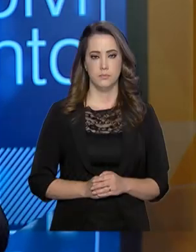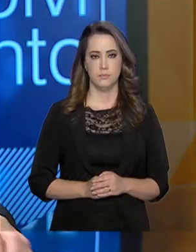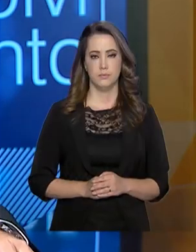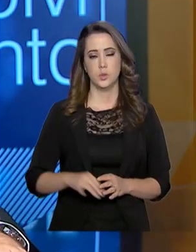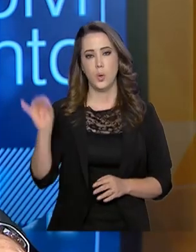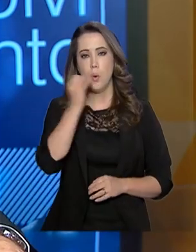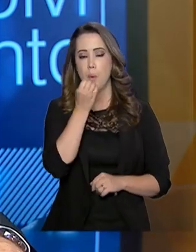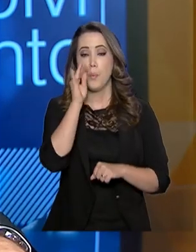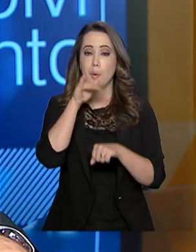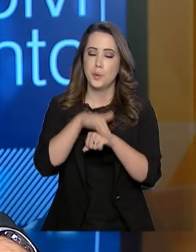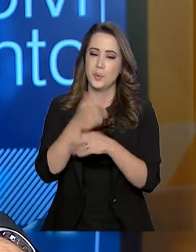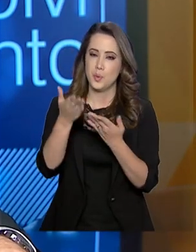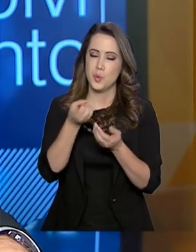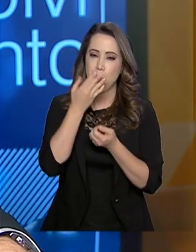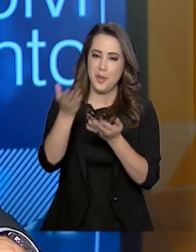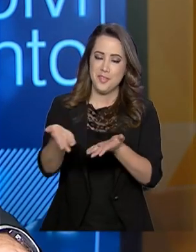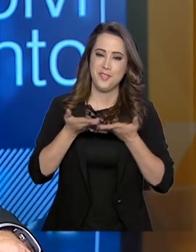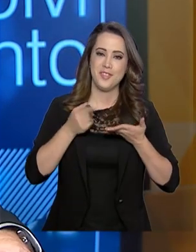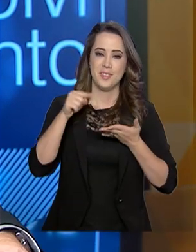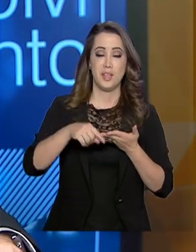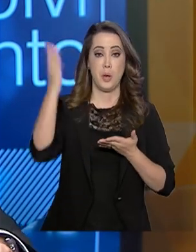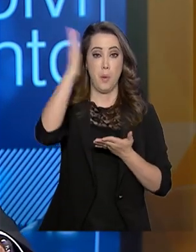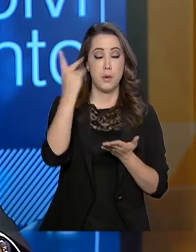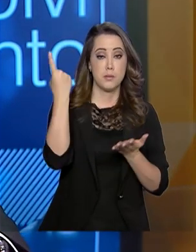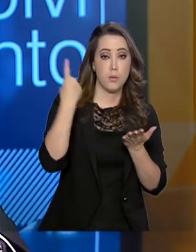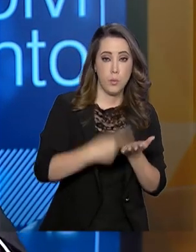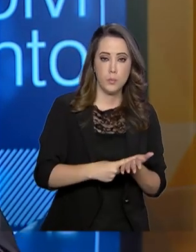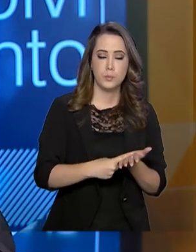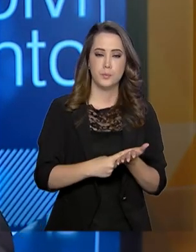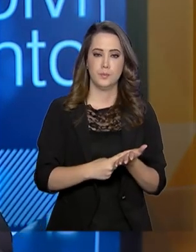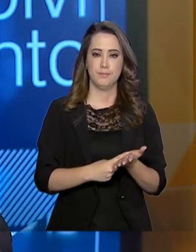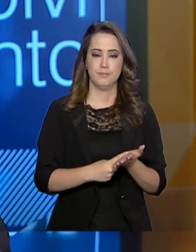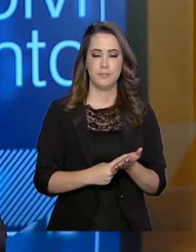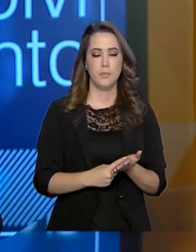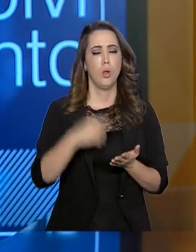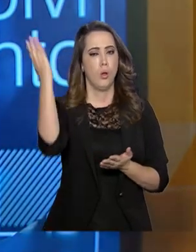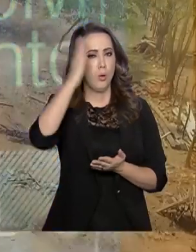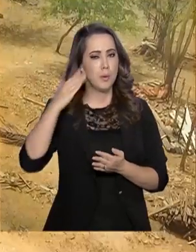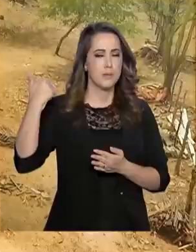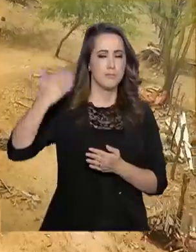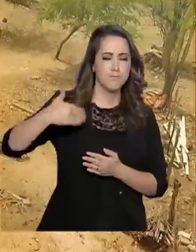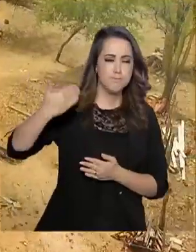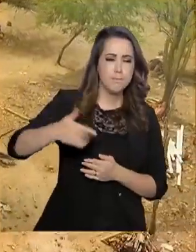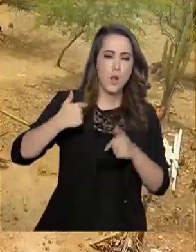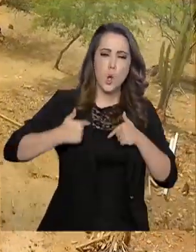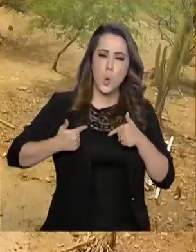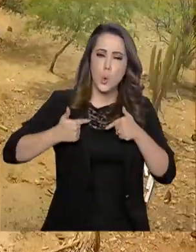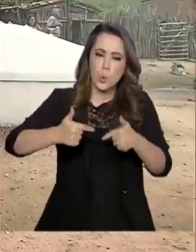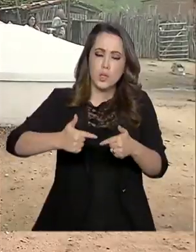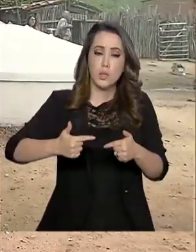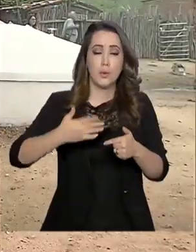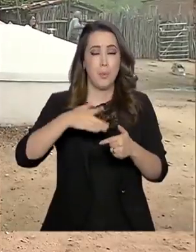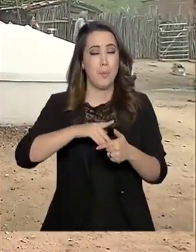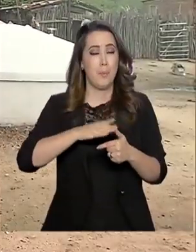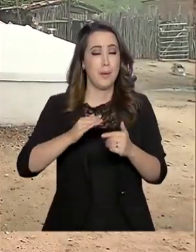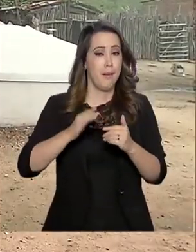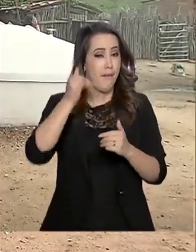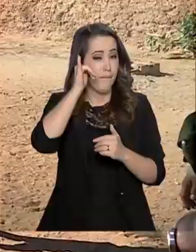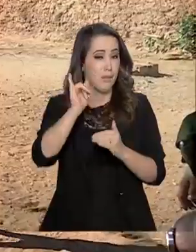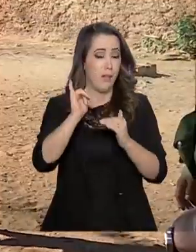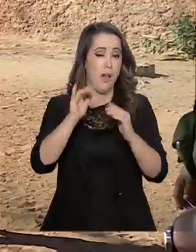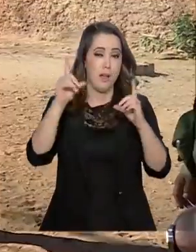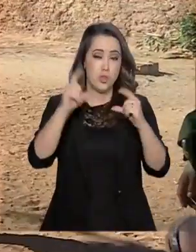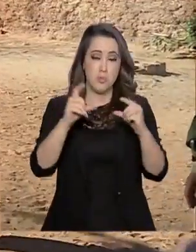Olá, boa noite e seja bem-vindo ao Brasil em Pauta. O Brasil vem lutando para diminuir desigualdades entre os